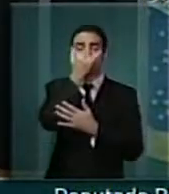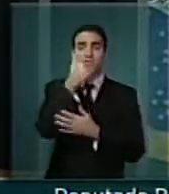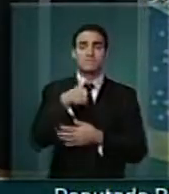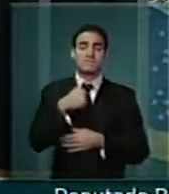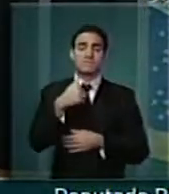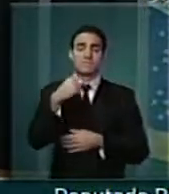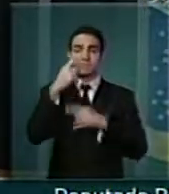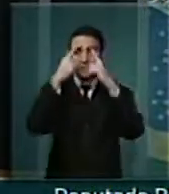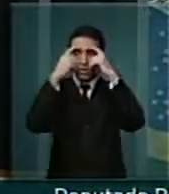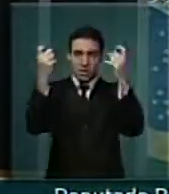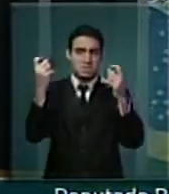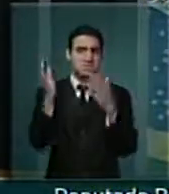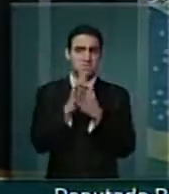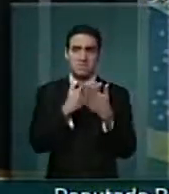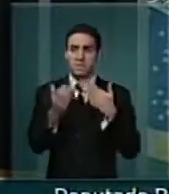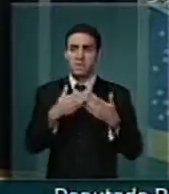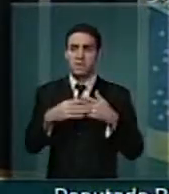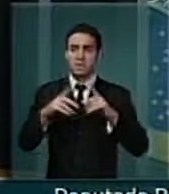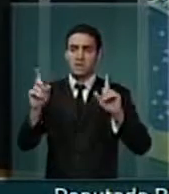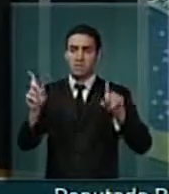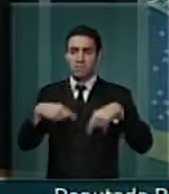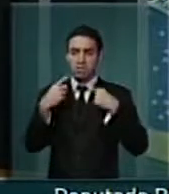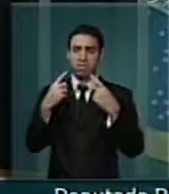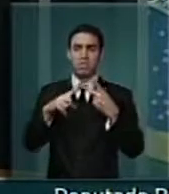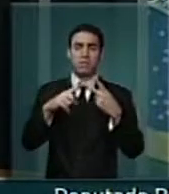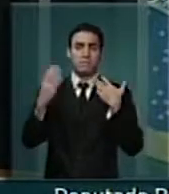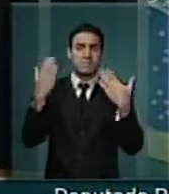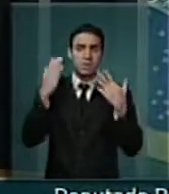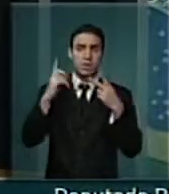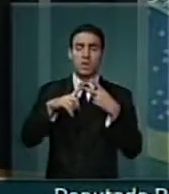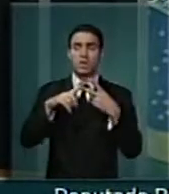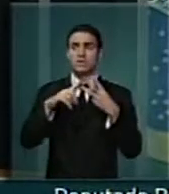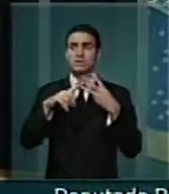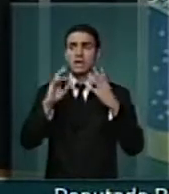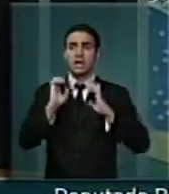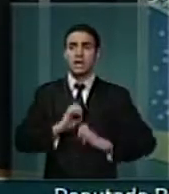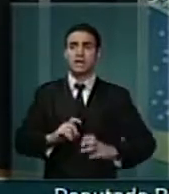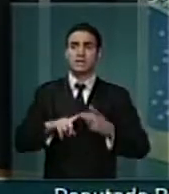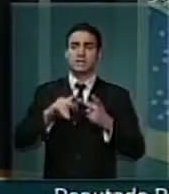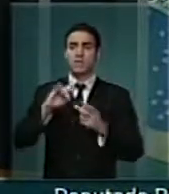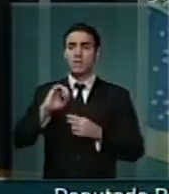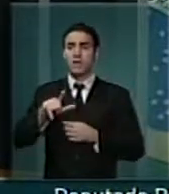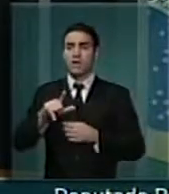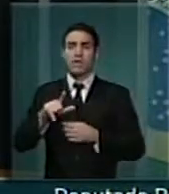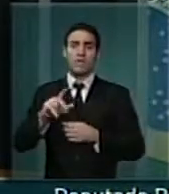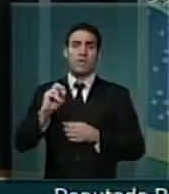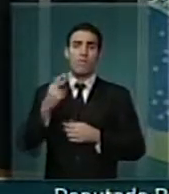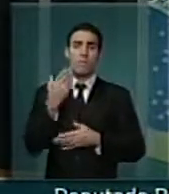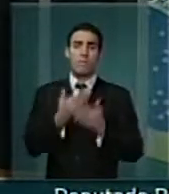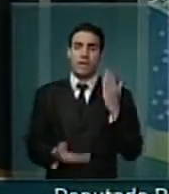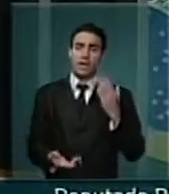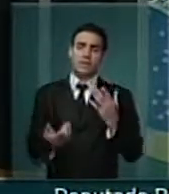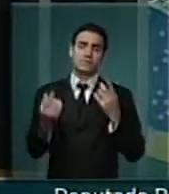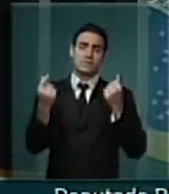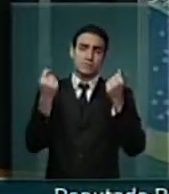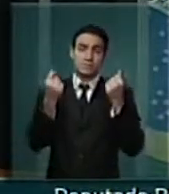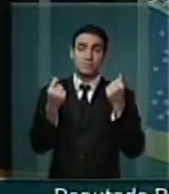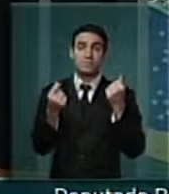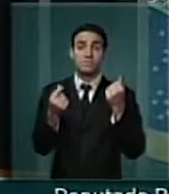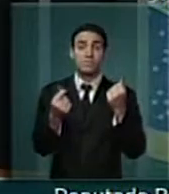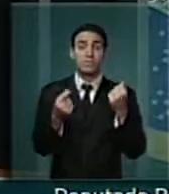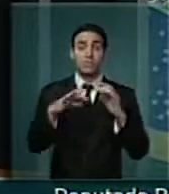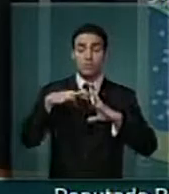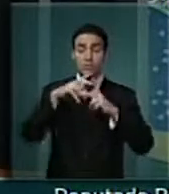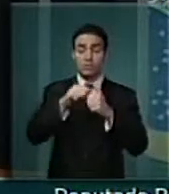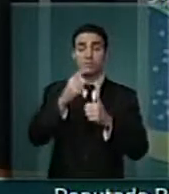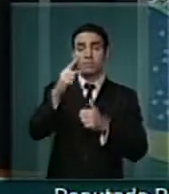seja física, moral, sexual, psicológica, ética, patrimonial. No mundo, mais de um milhão